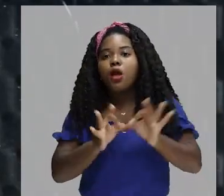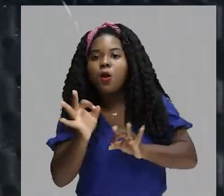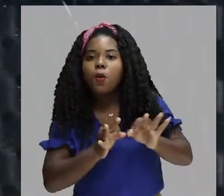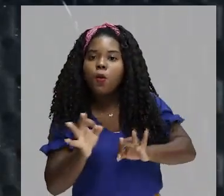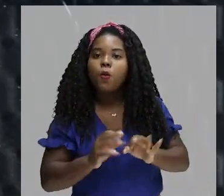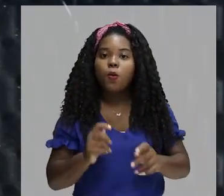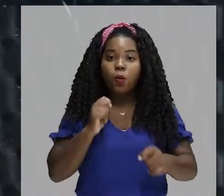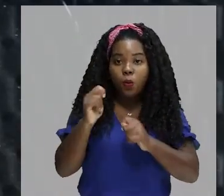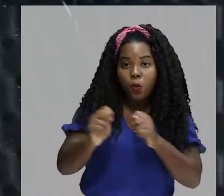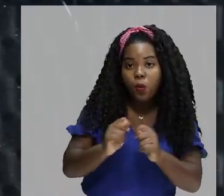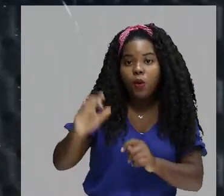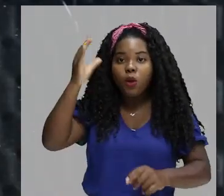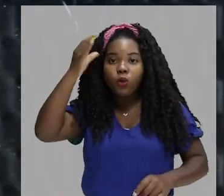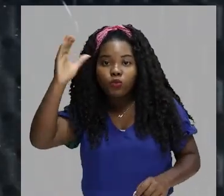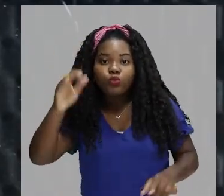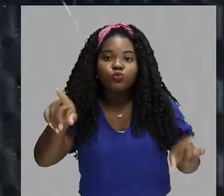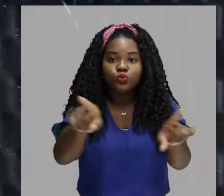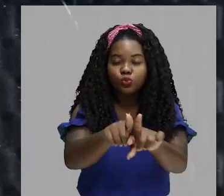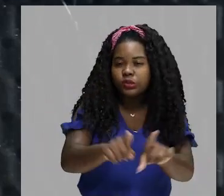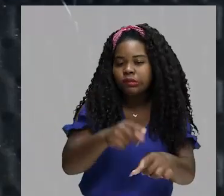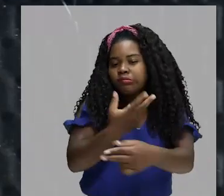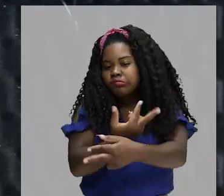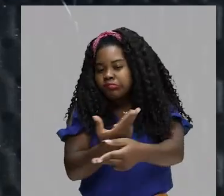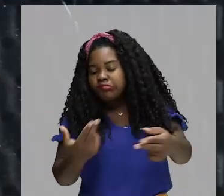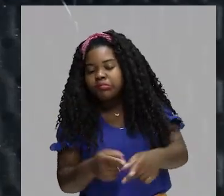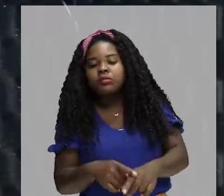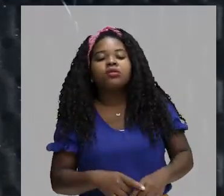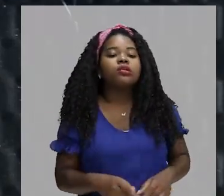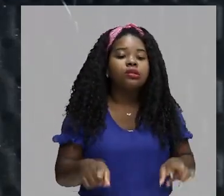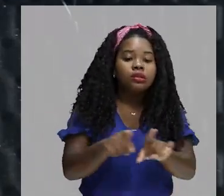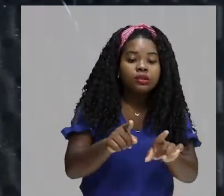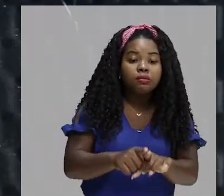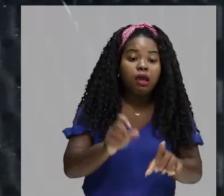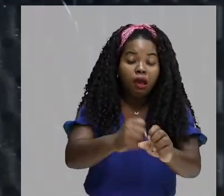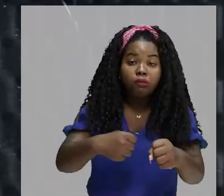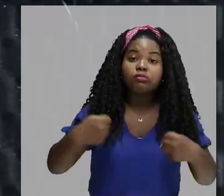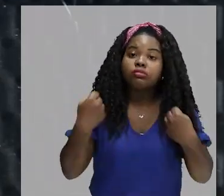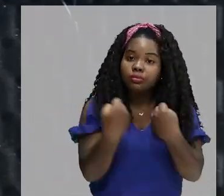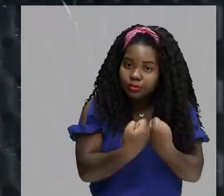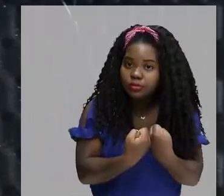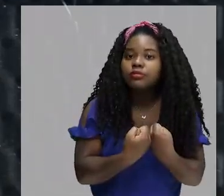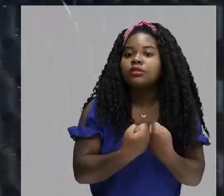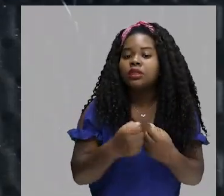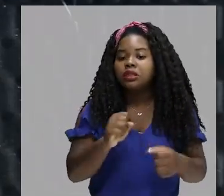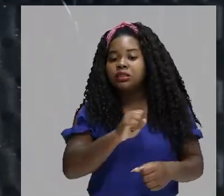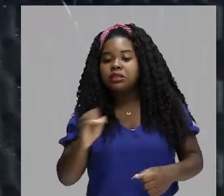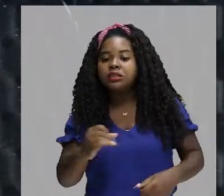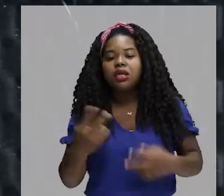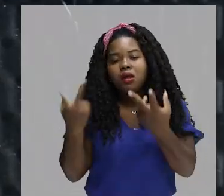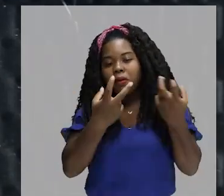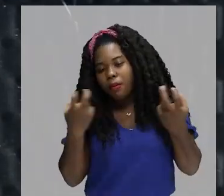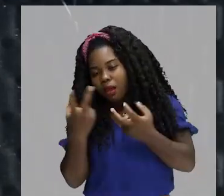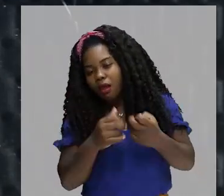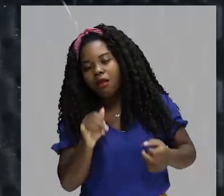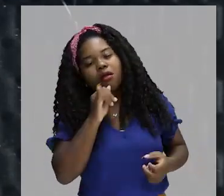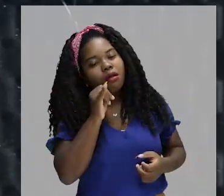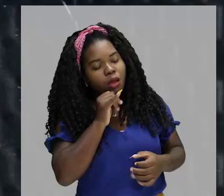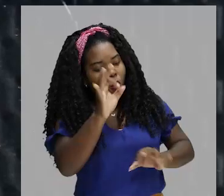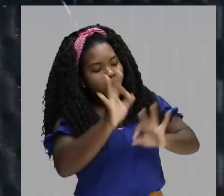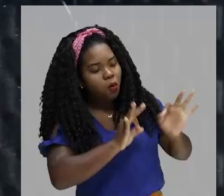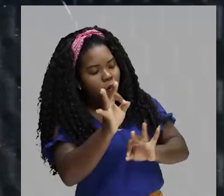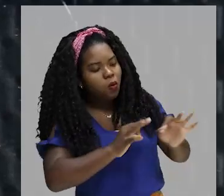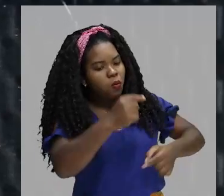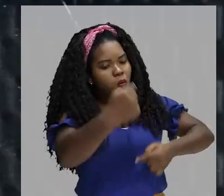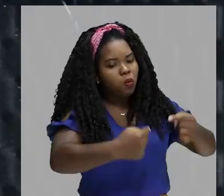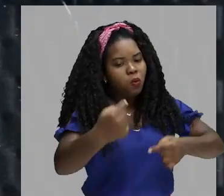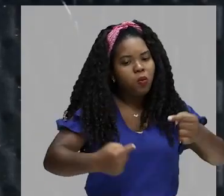cultural e até mesmo a questão social. Se nós analisarmos, por exemplo, a organização